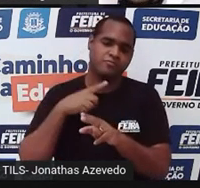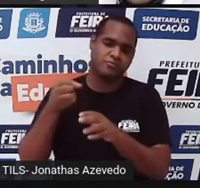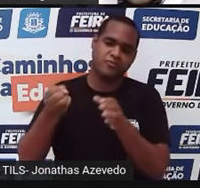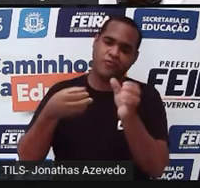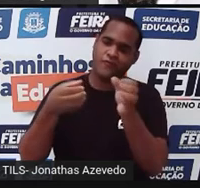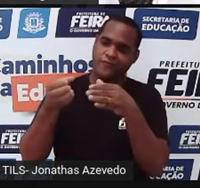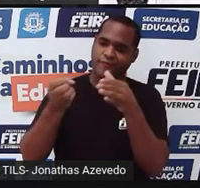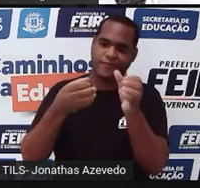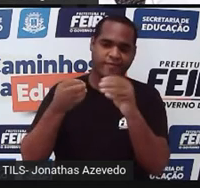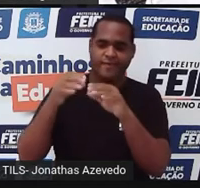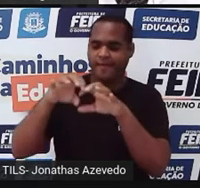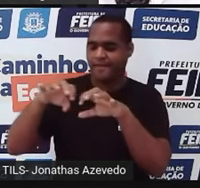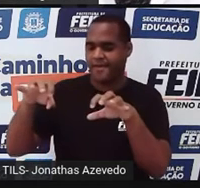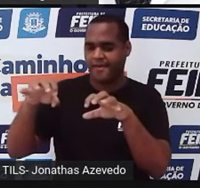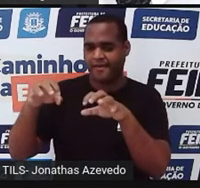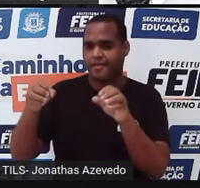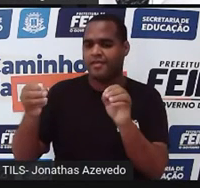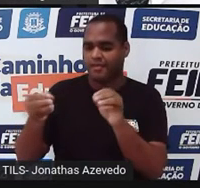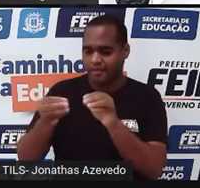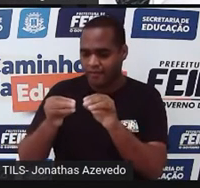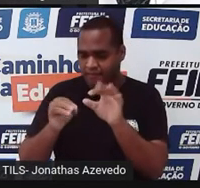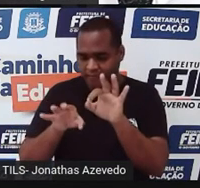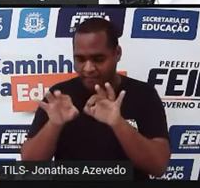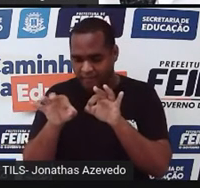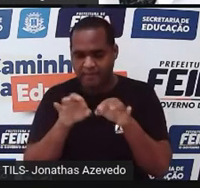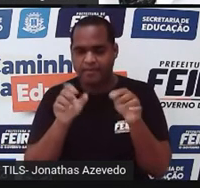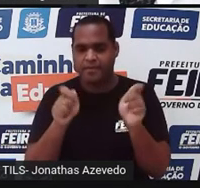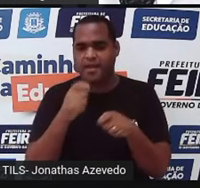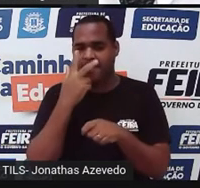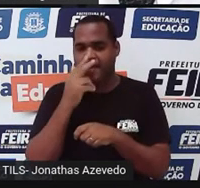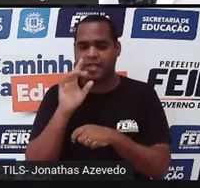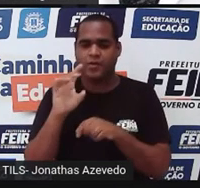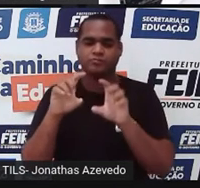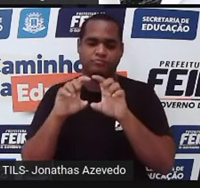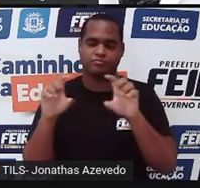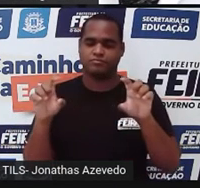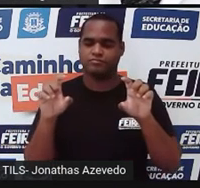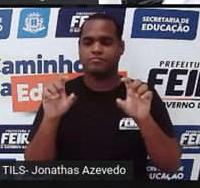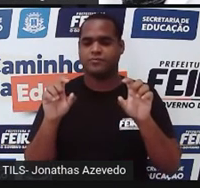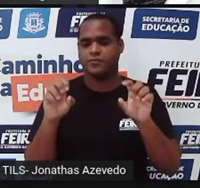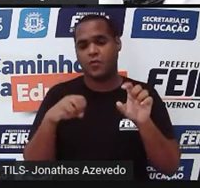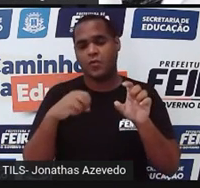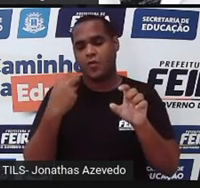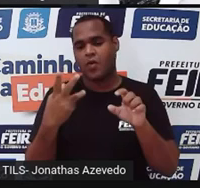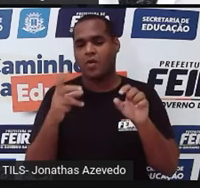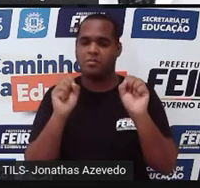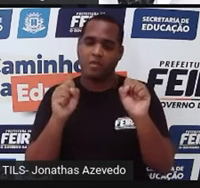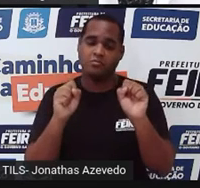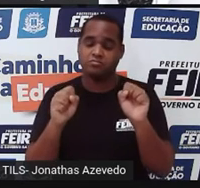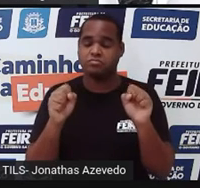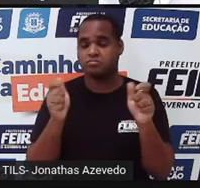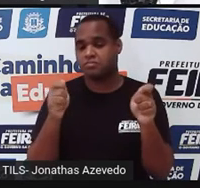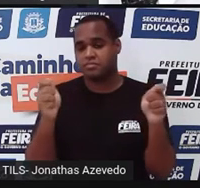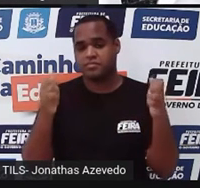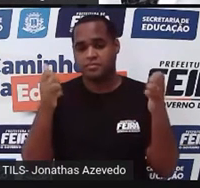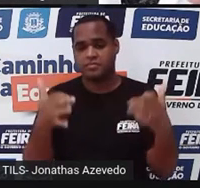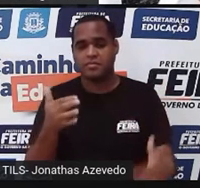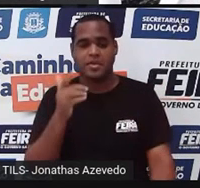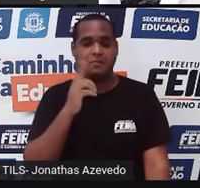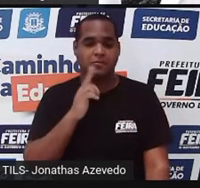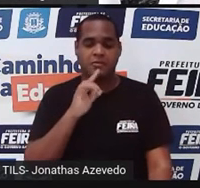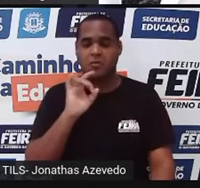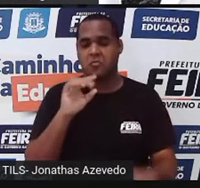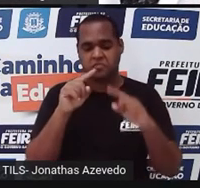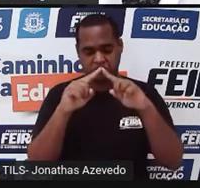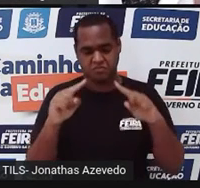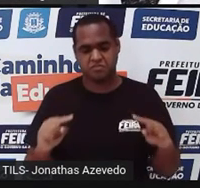decomposições nessas figuras para aparecer só retângulos, ou, se for possível, aparecer só